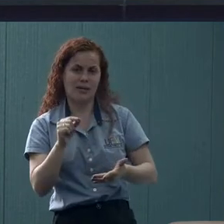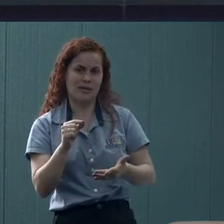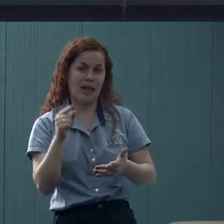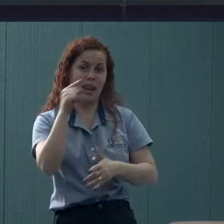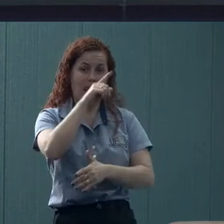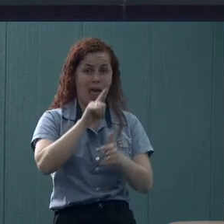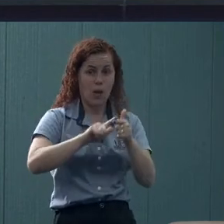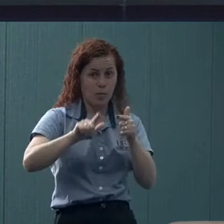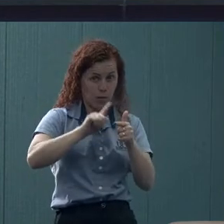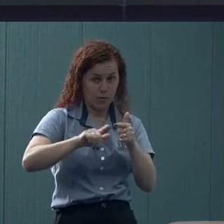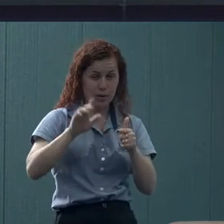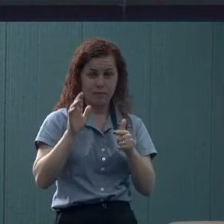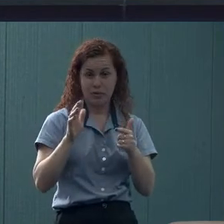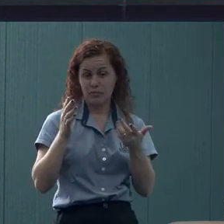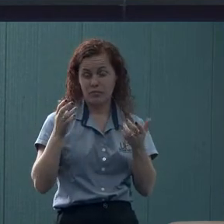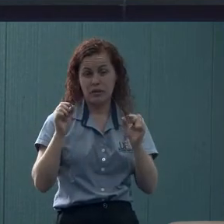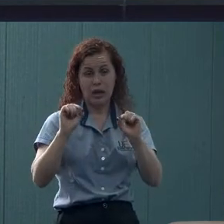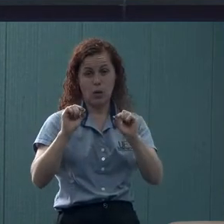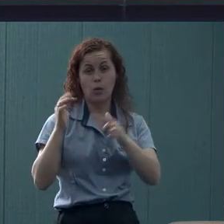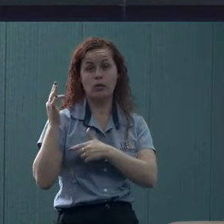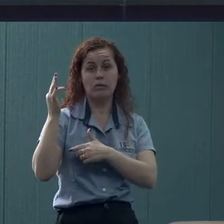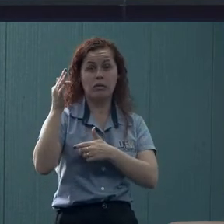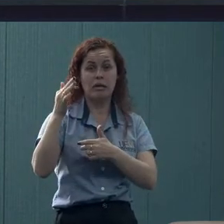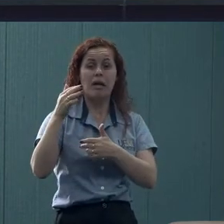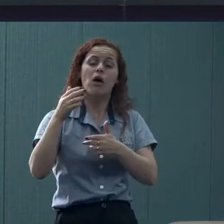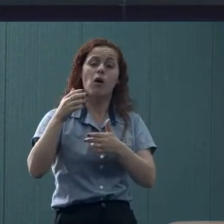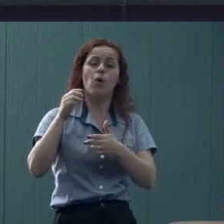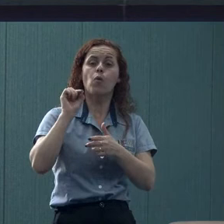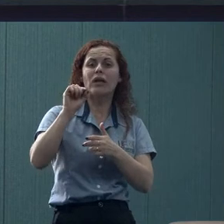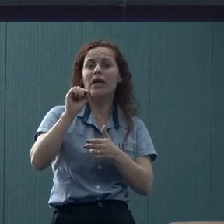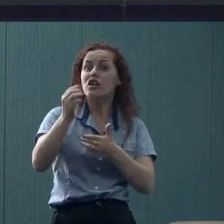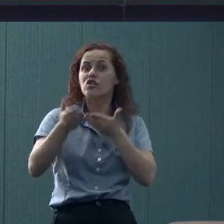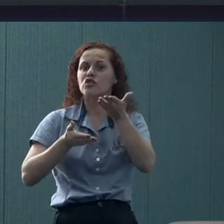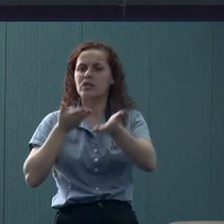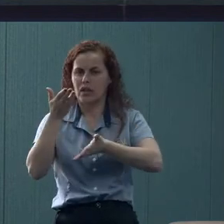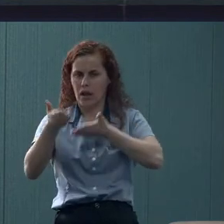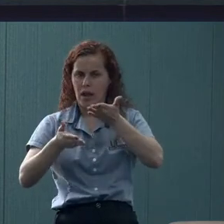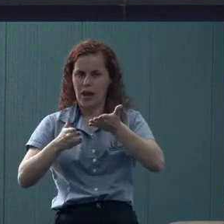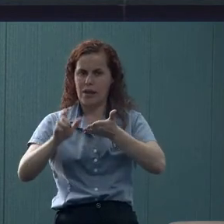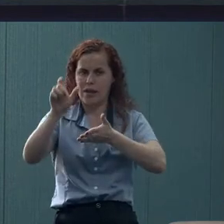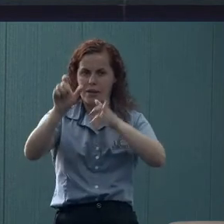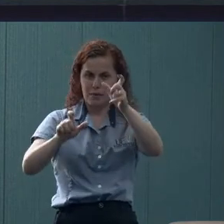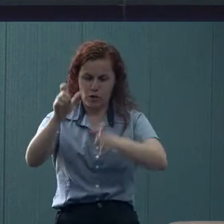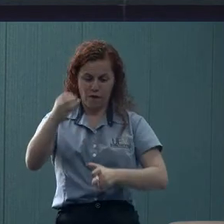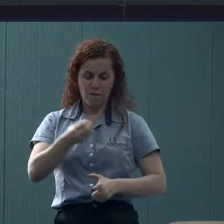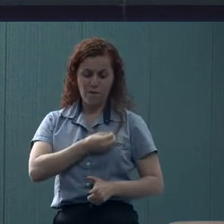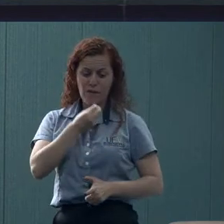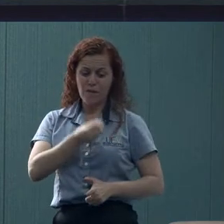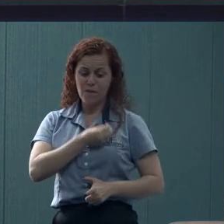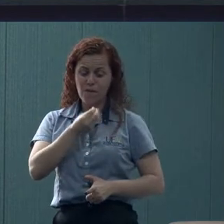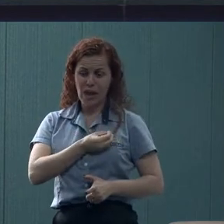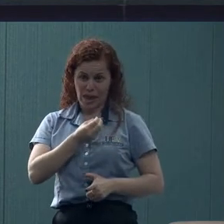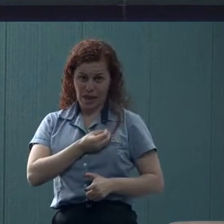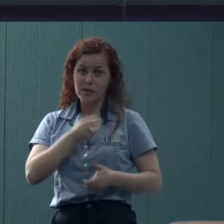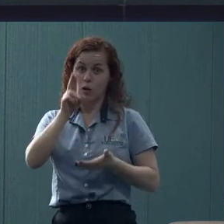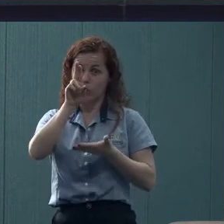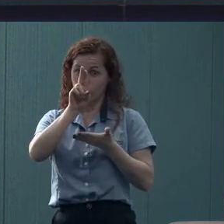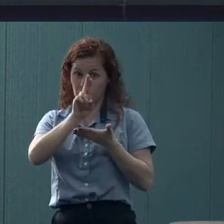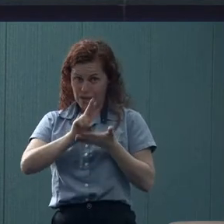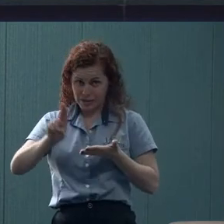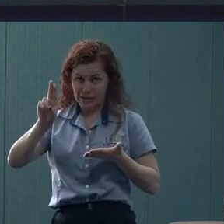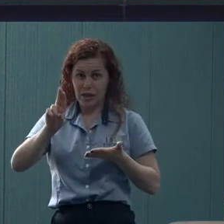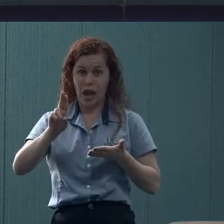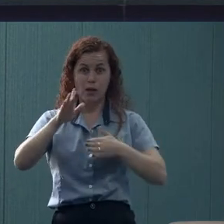consequências. A gente lida com as questões que a pessoa traz de vivências da universidade, muitas vezes,